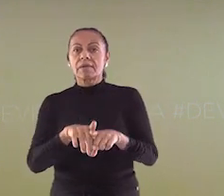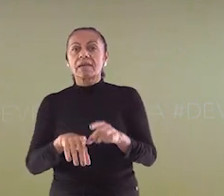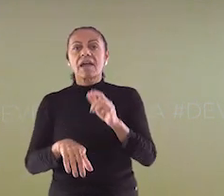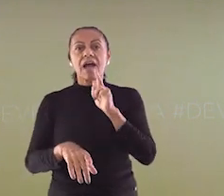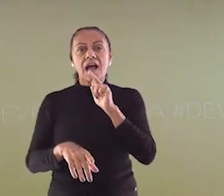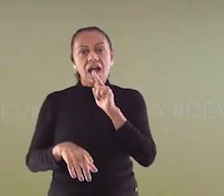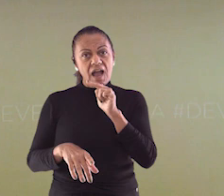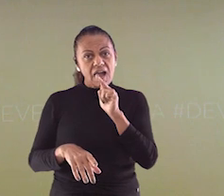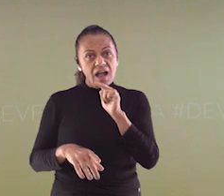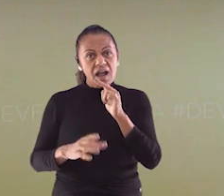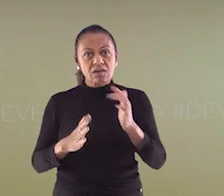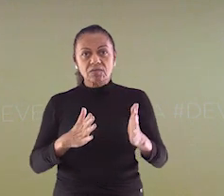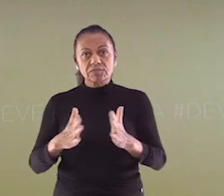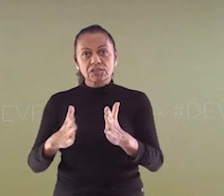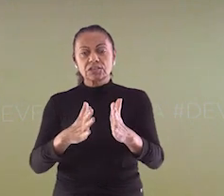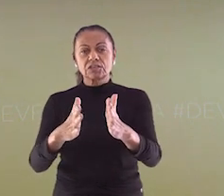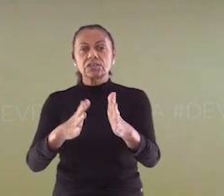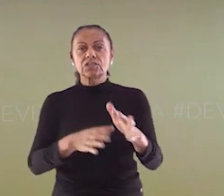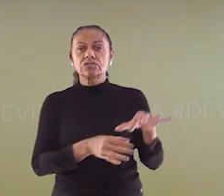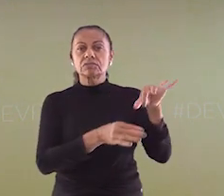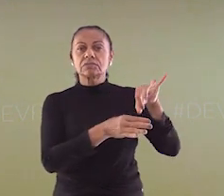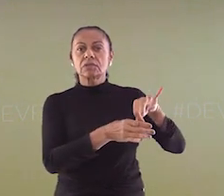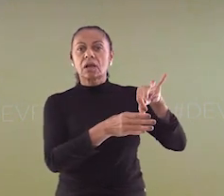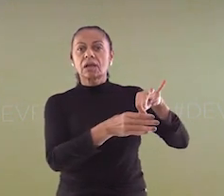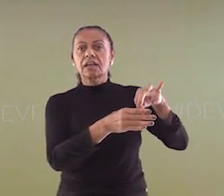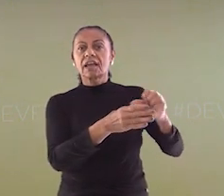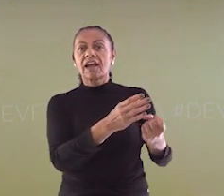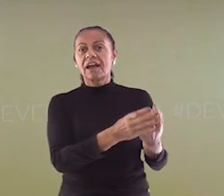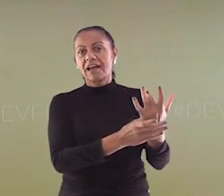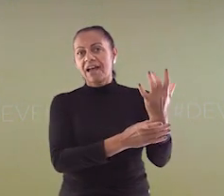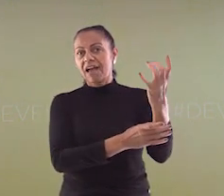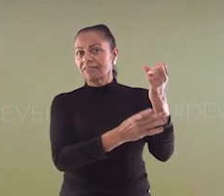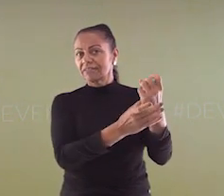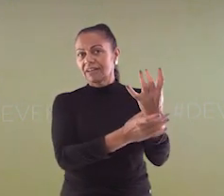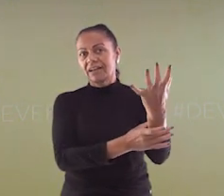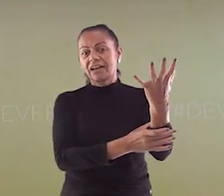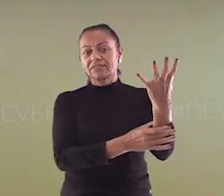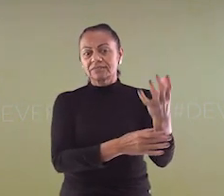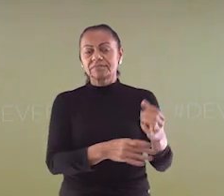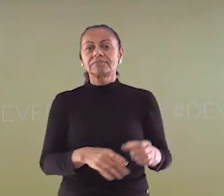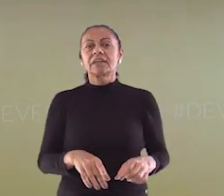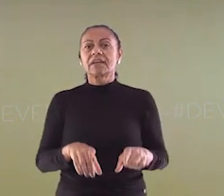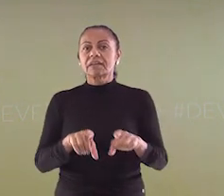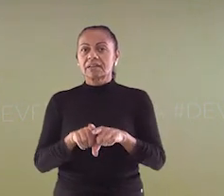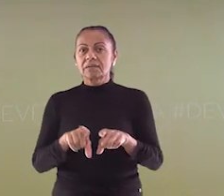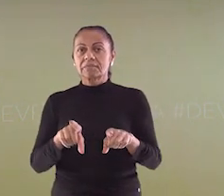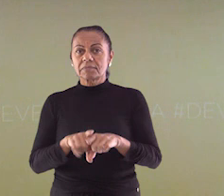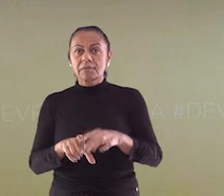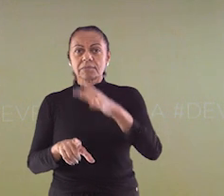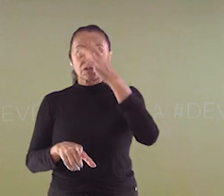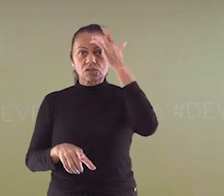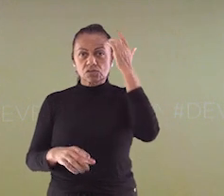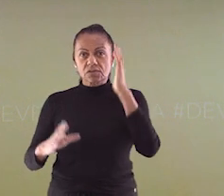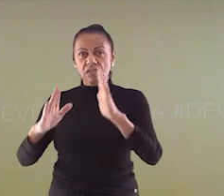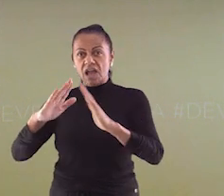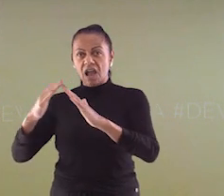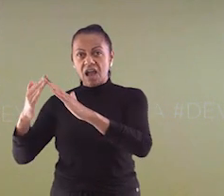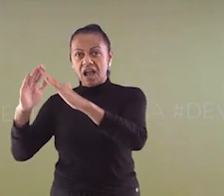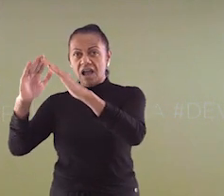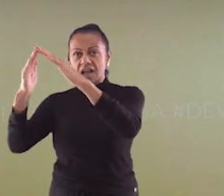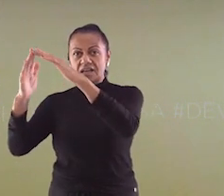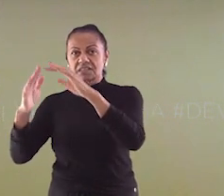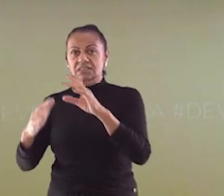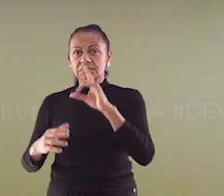criação de reservas florestais à margem dos rios e a desocupação das áreas de risco, relocando as